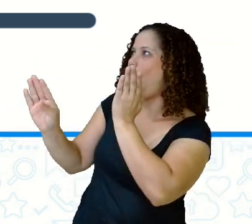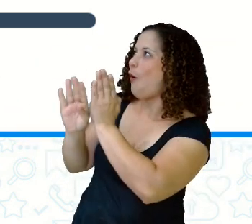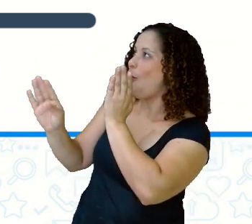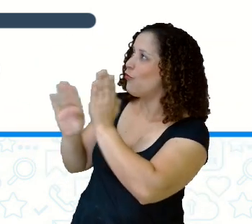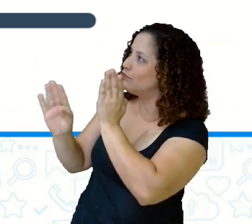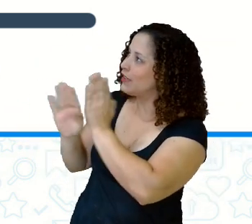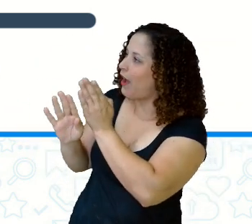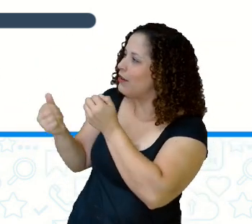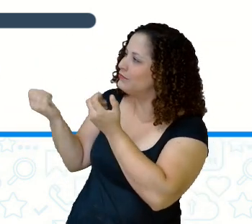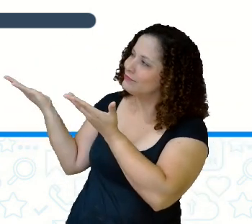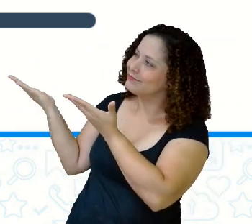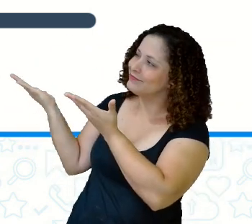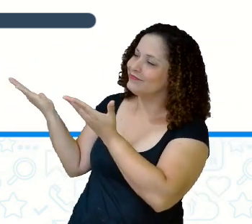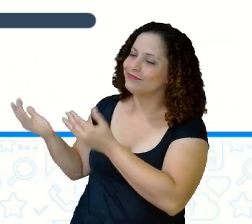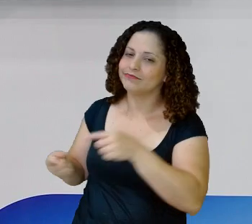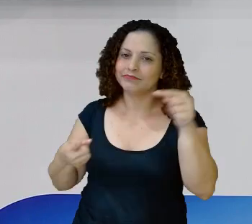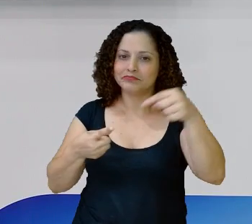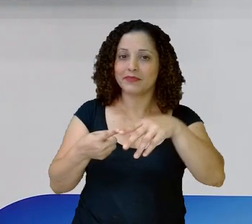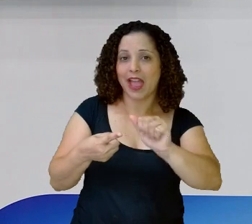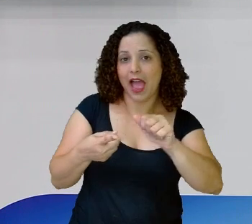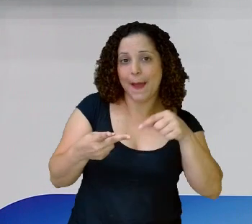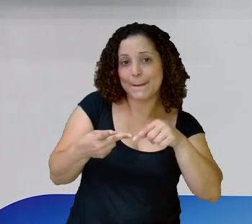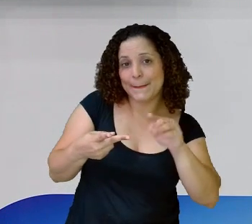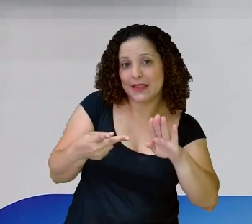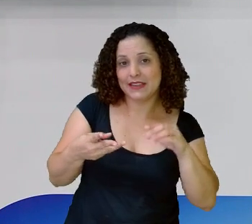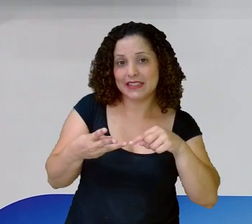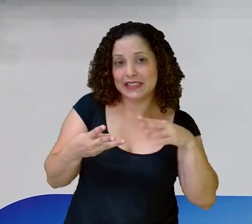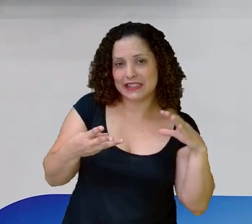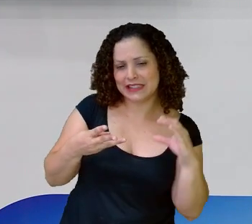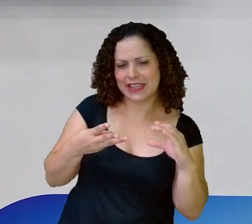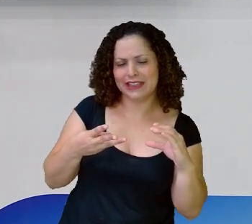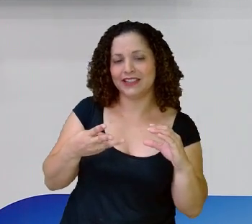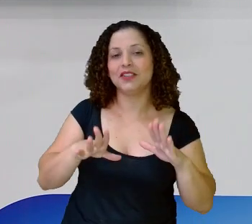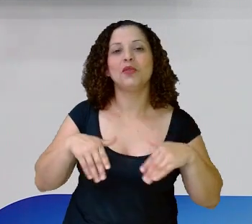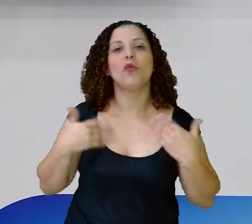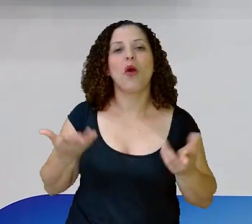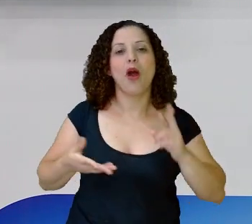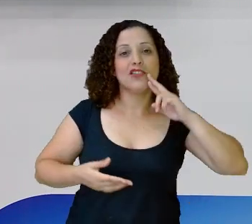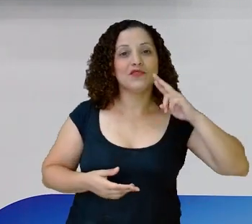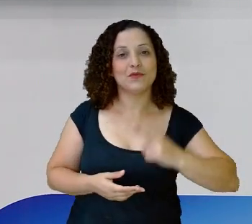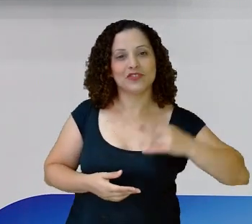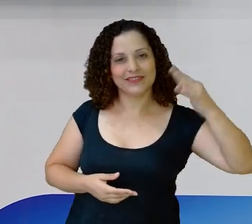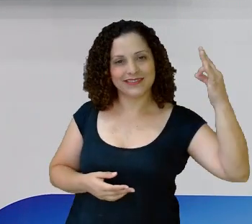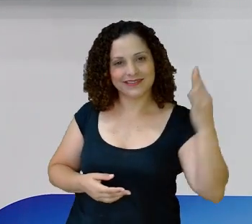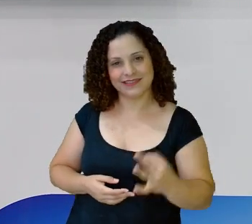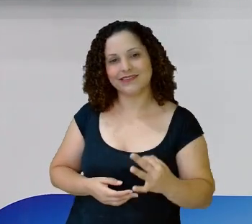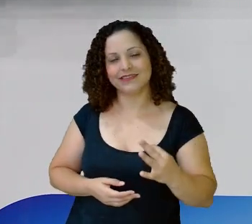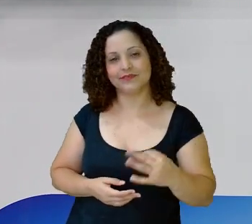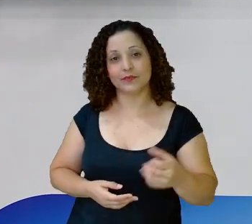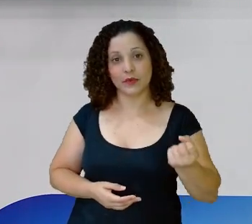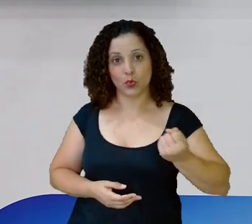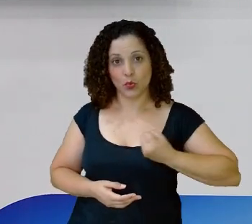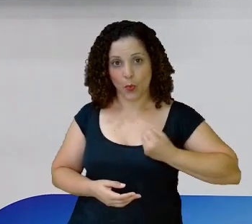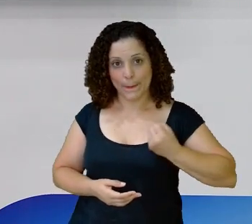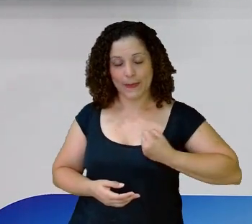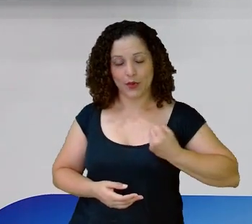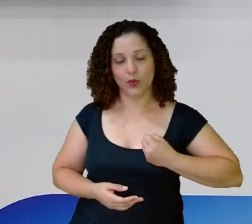é a centena Letra A Letra B Ou letra C Qual é a centena Que o número